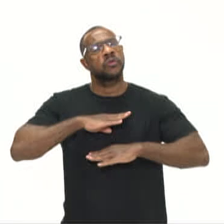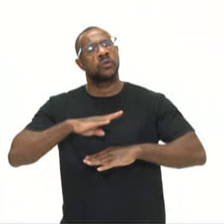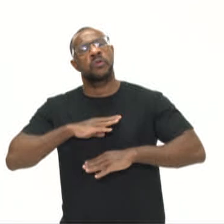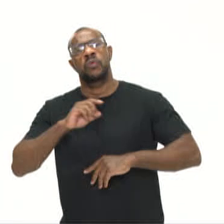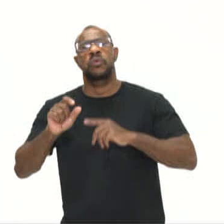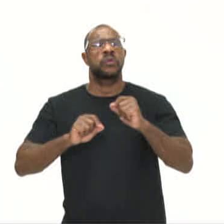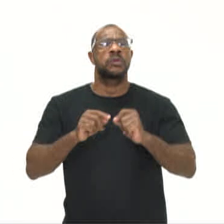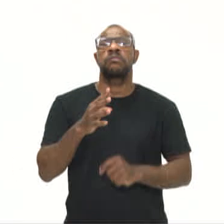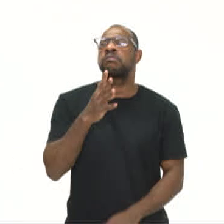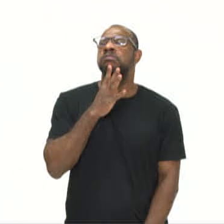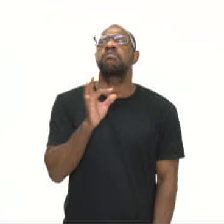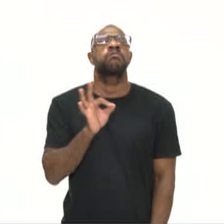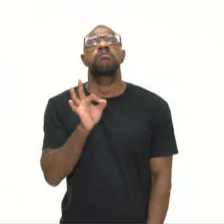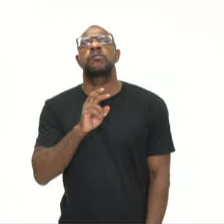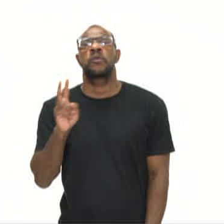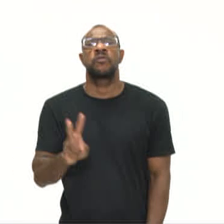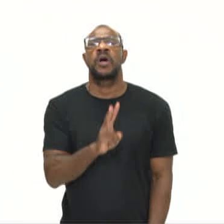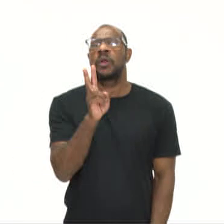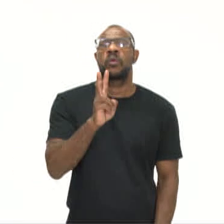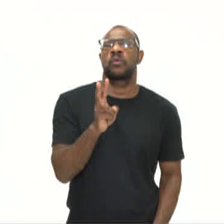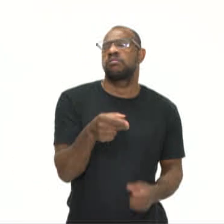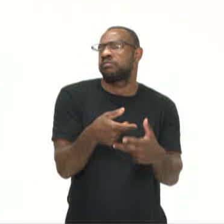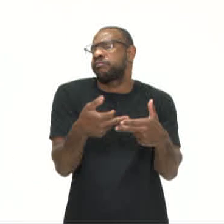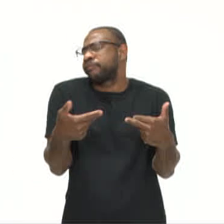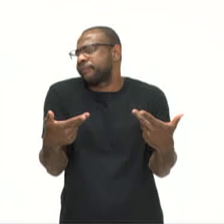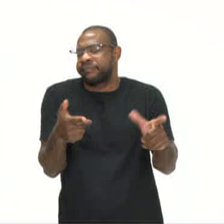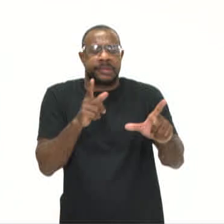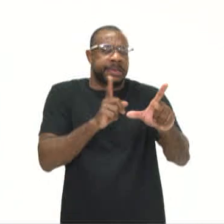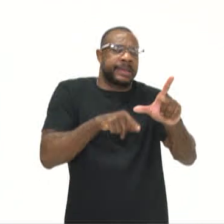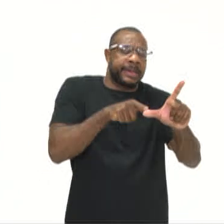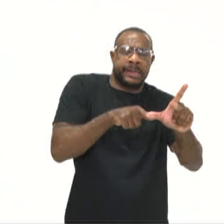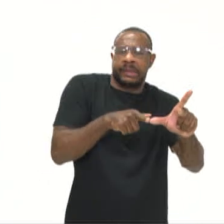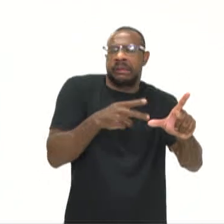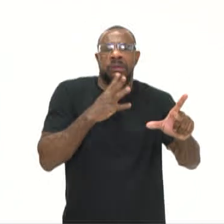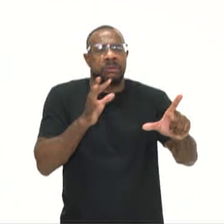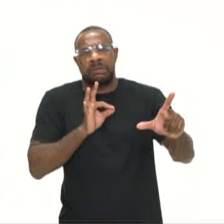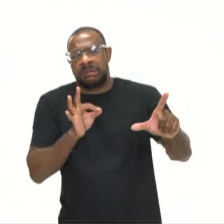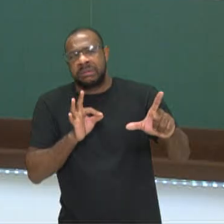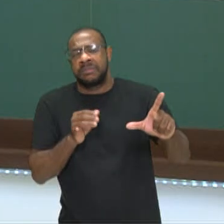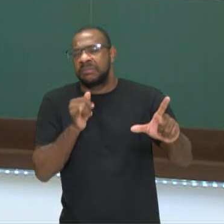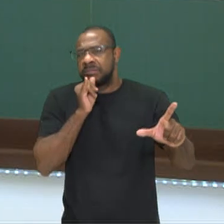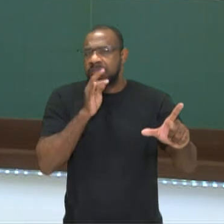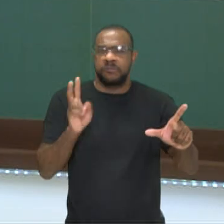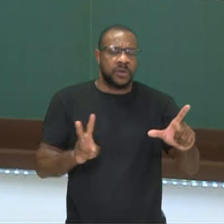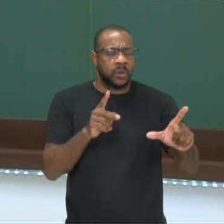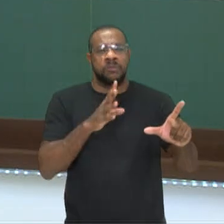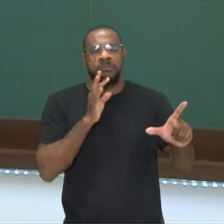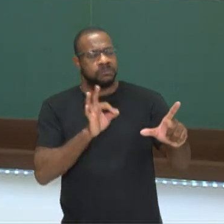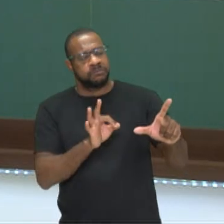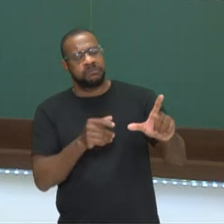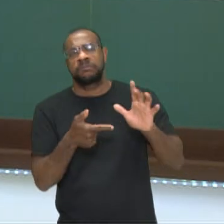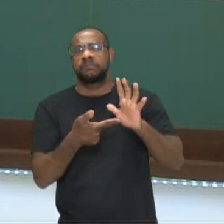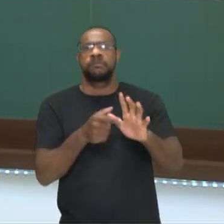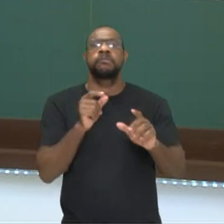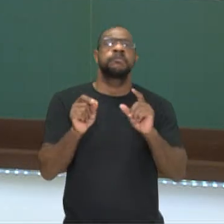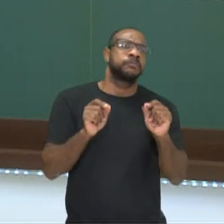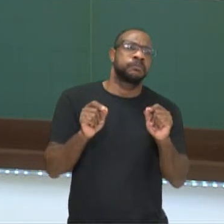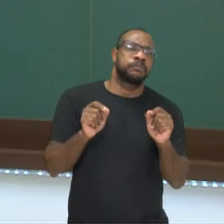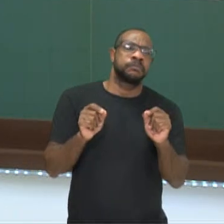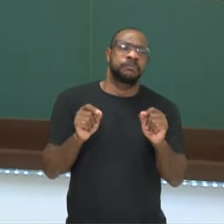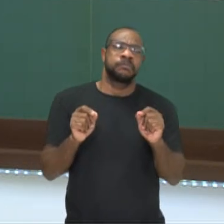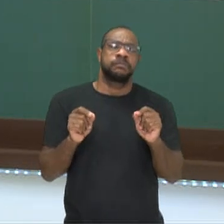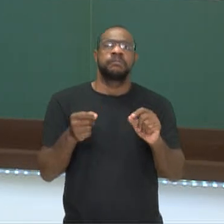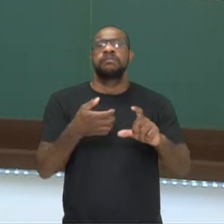desconhecemos o valor de algo frente a uma situação problema. Eu desconheço o valor, eu represento através de uma